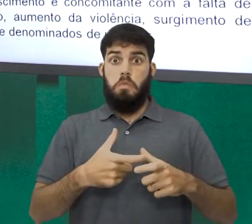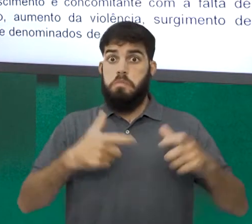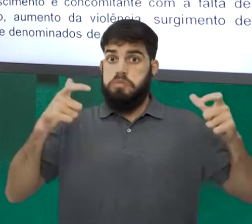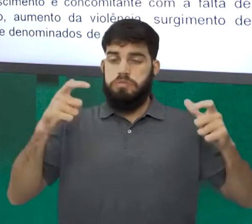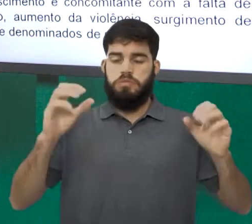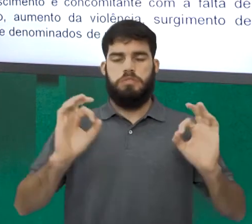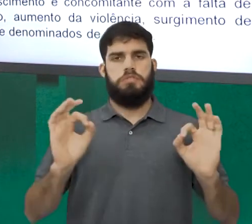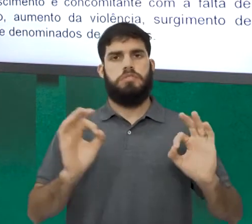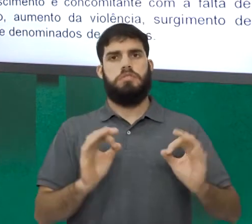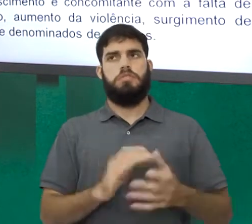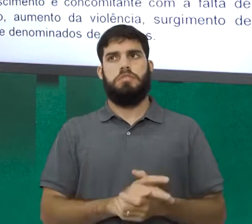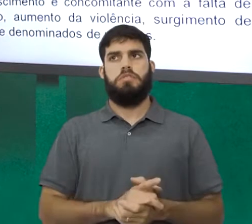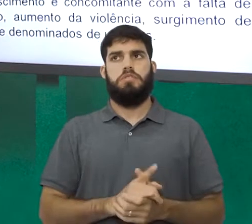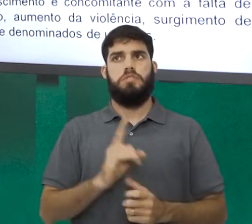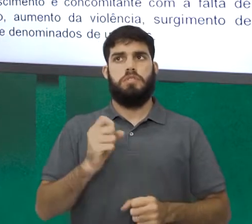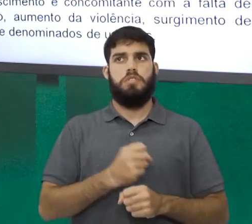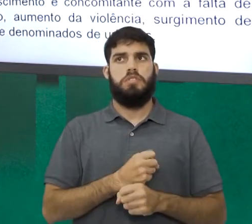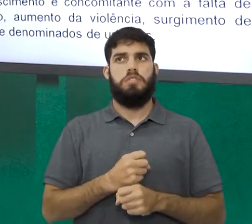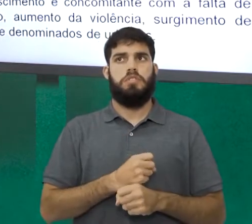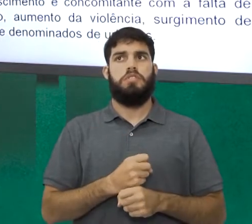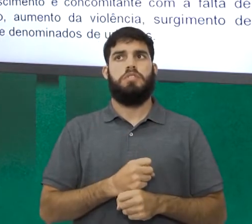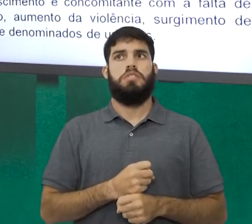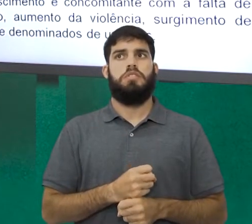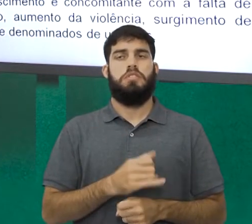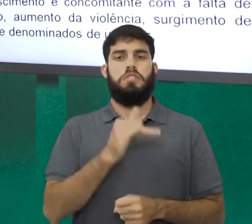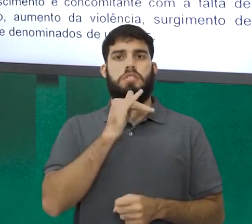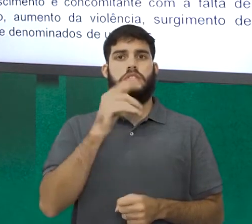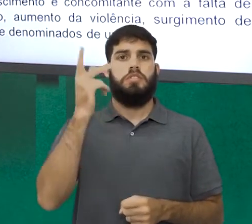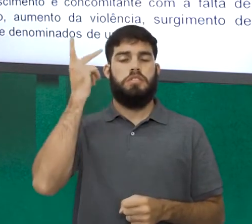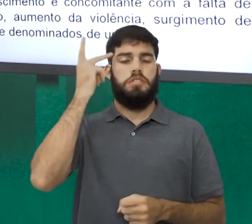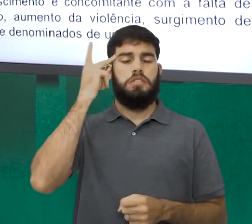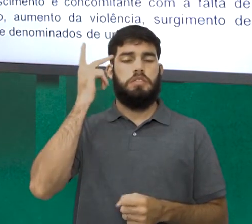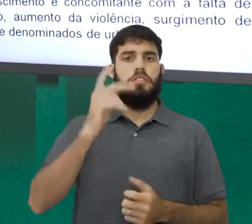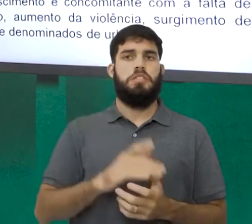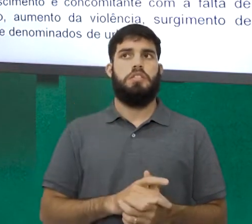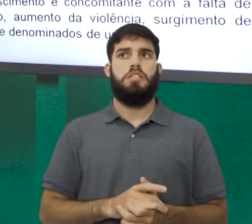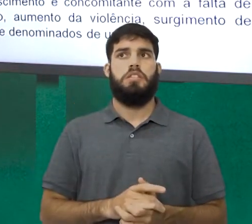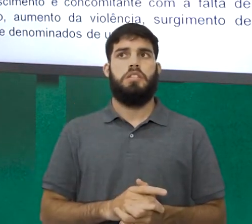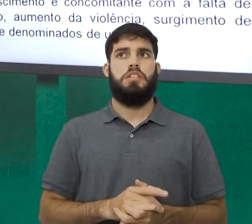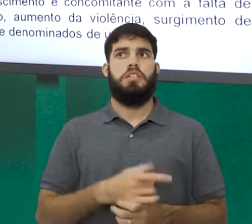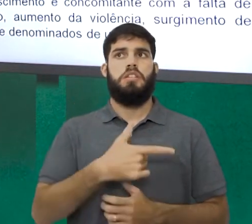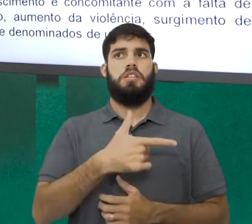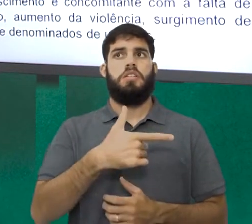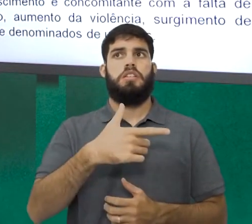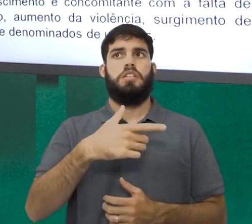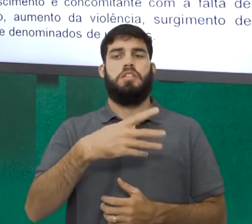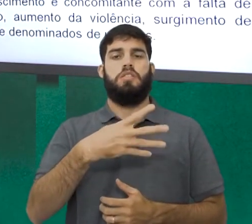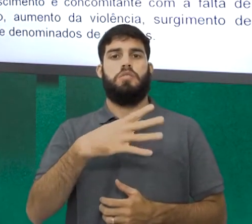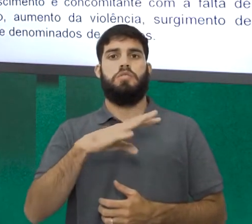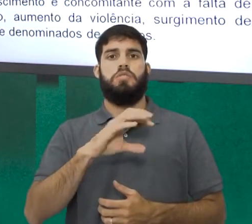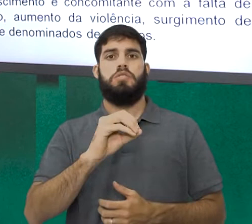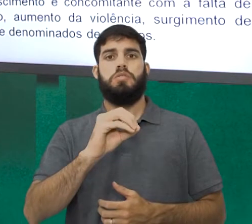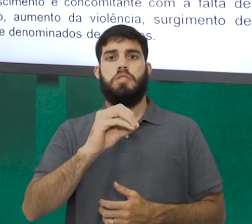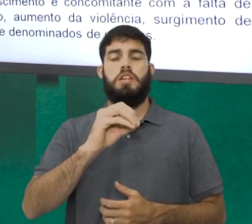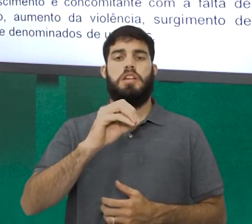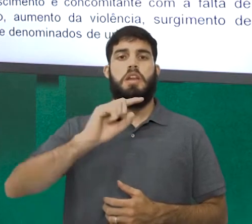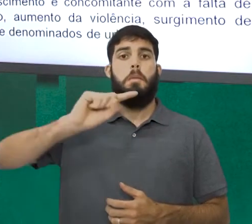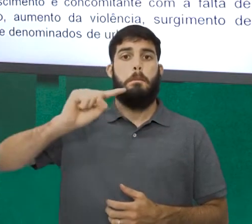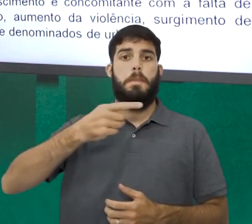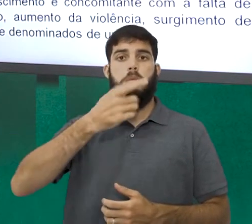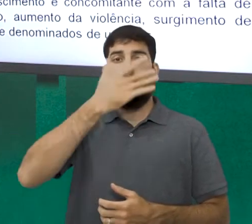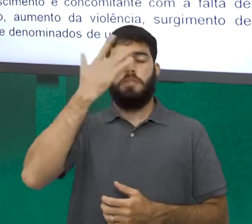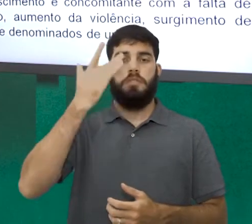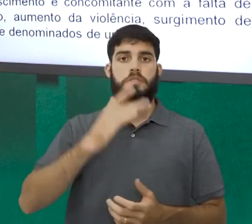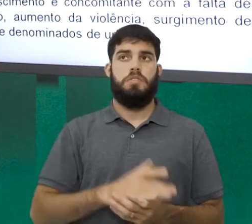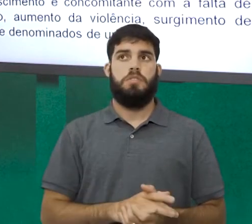Vocês sabem, naquele mesmo ano, 1900, qual era a população de São Paulo? Não passava de 240 mil indivíduos.